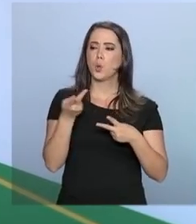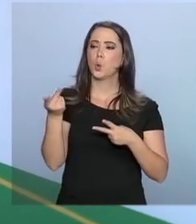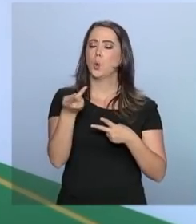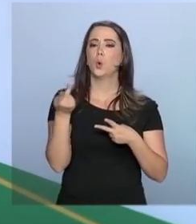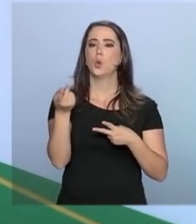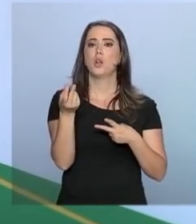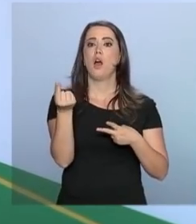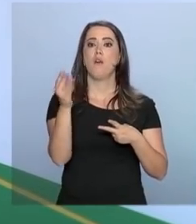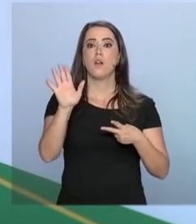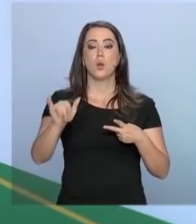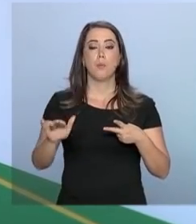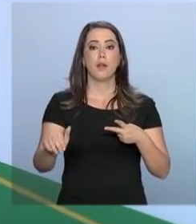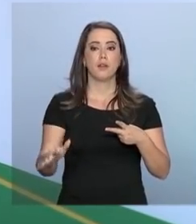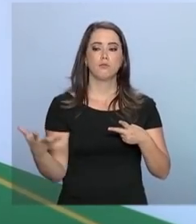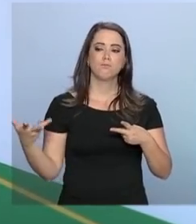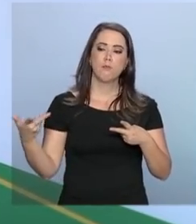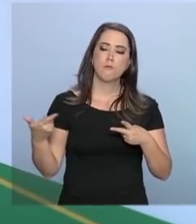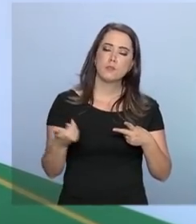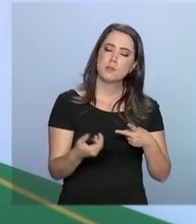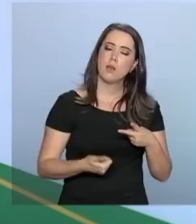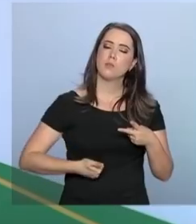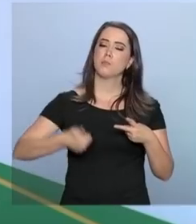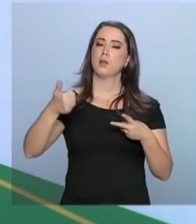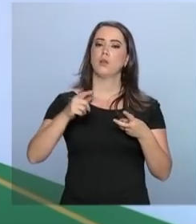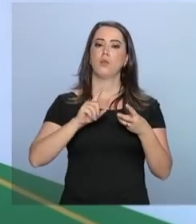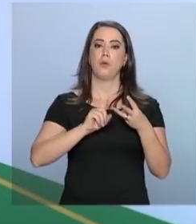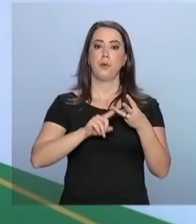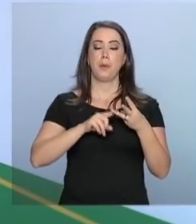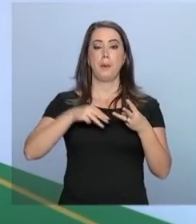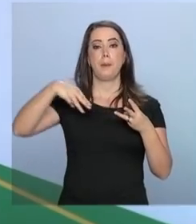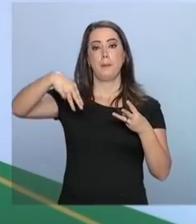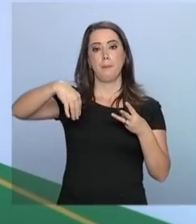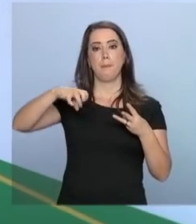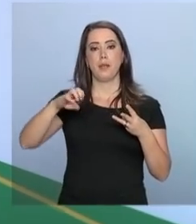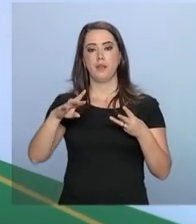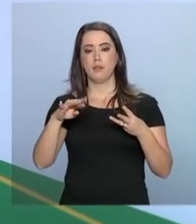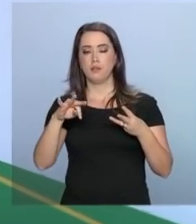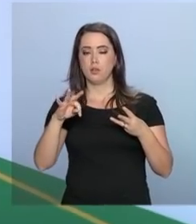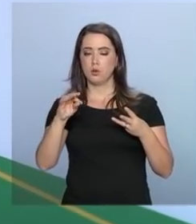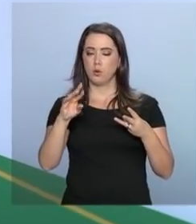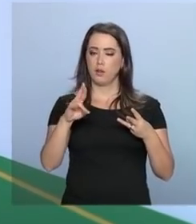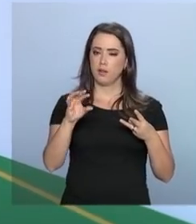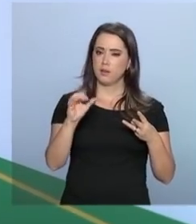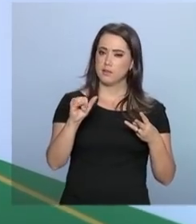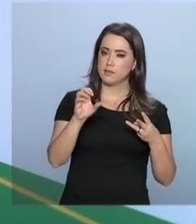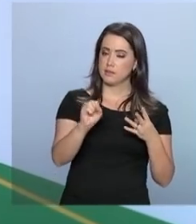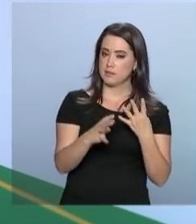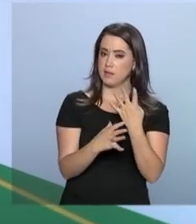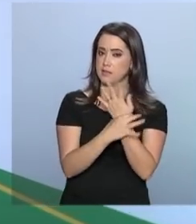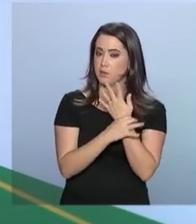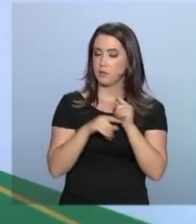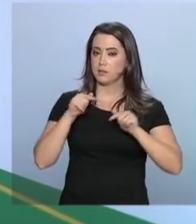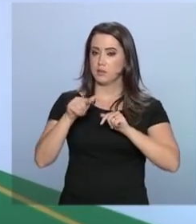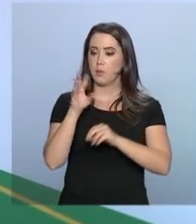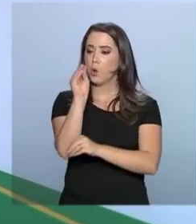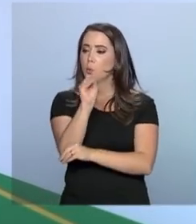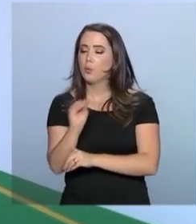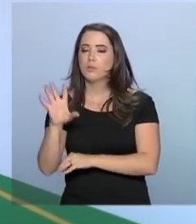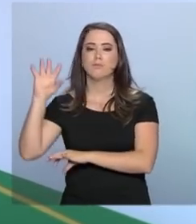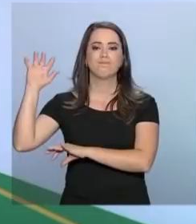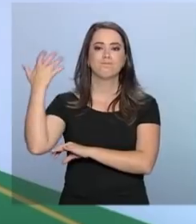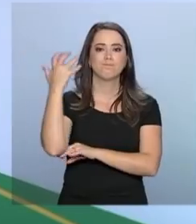por custos baixos e eficiência, meritocracia, segurança no trabalho e proteção do meio ambiente.